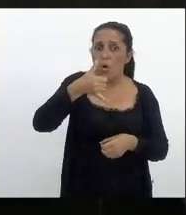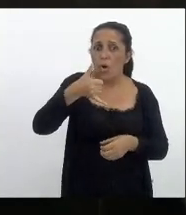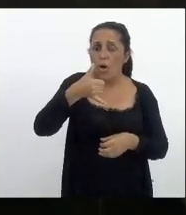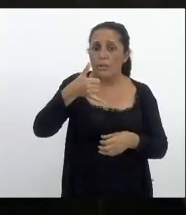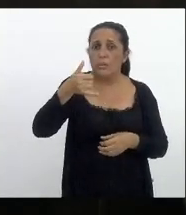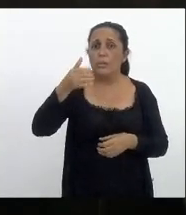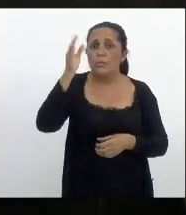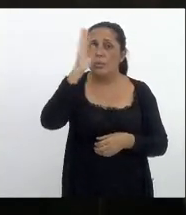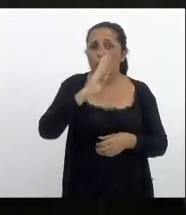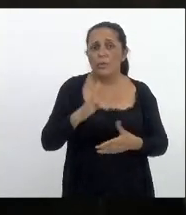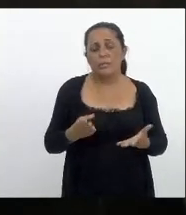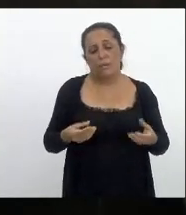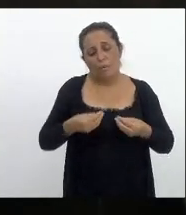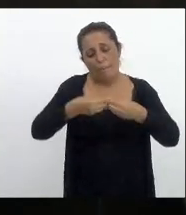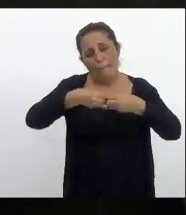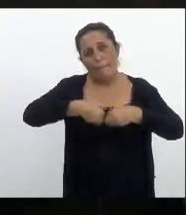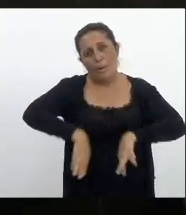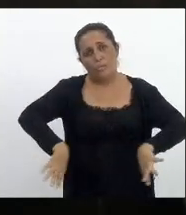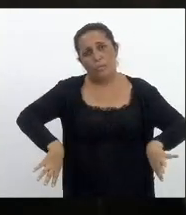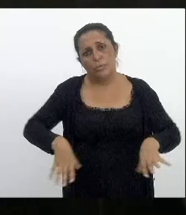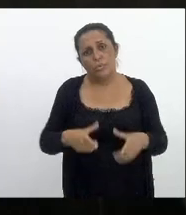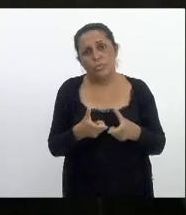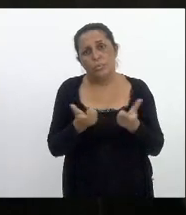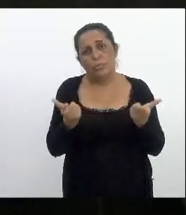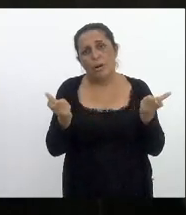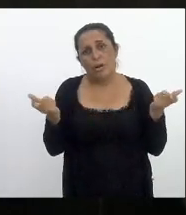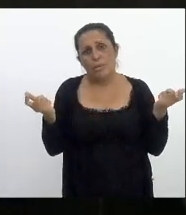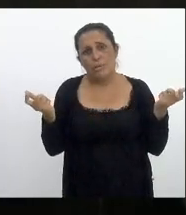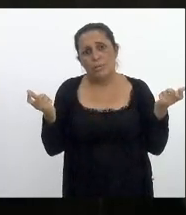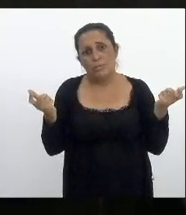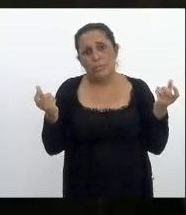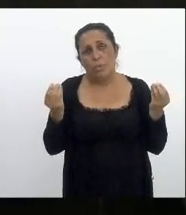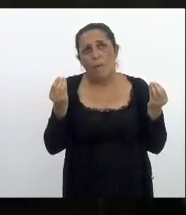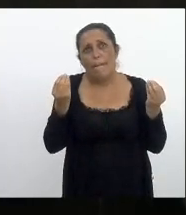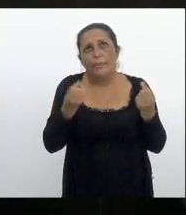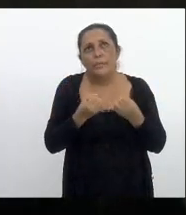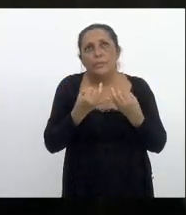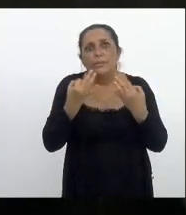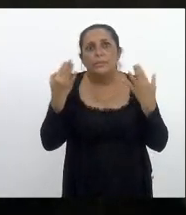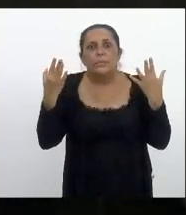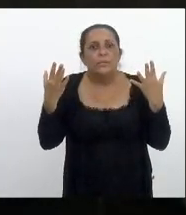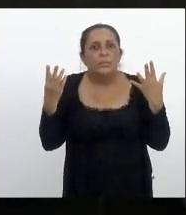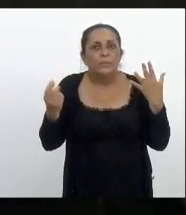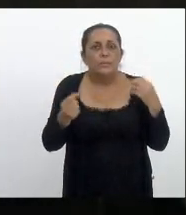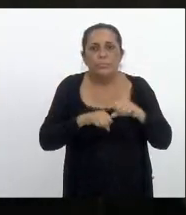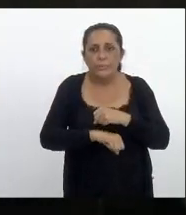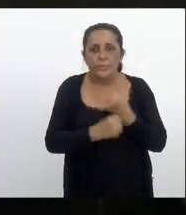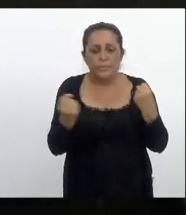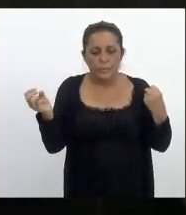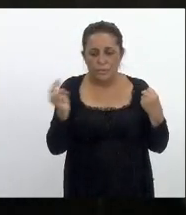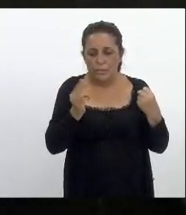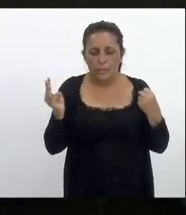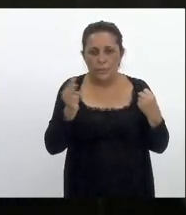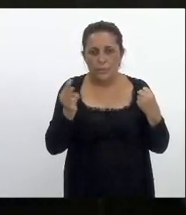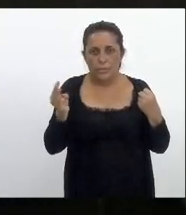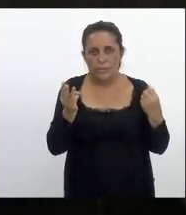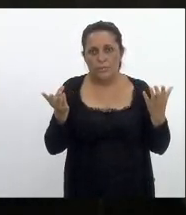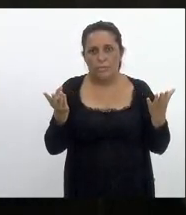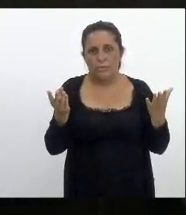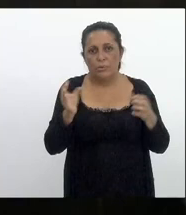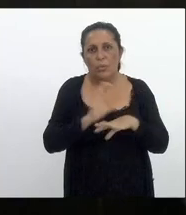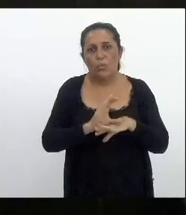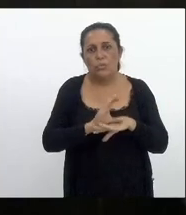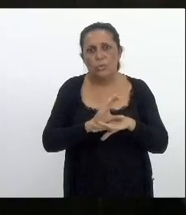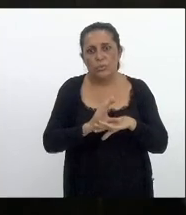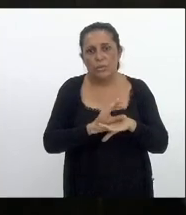Jordão isso é um prejuízo que não tem tamanho difícil até de mensurar nesses 33 anos de vigência da Constituição